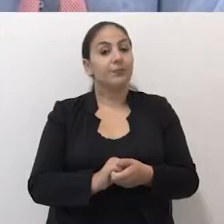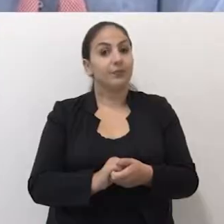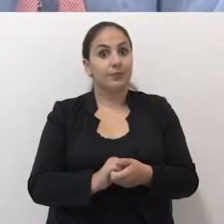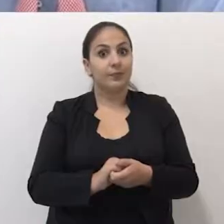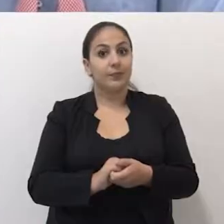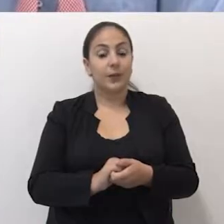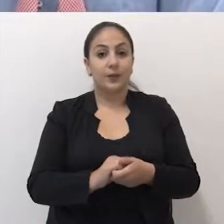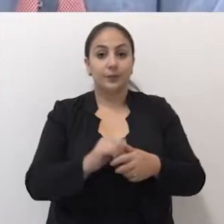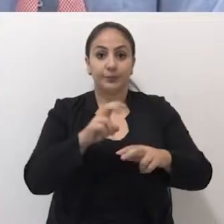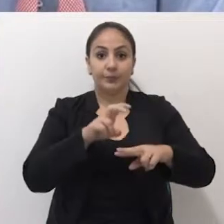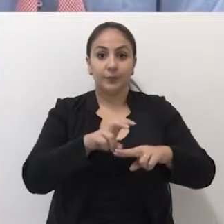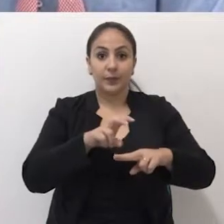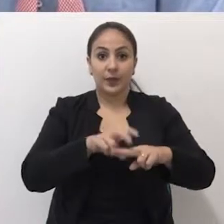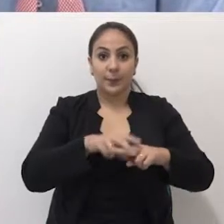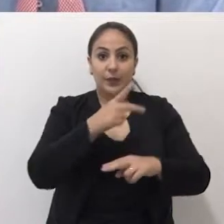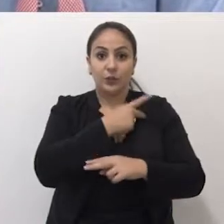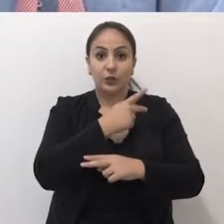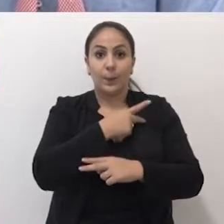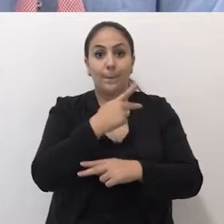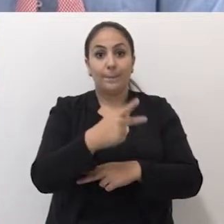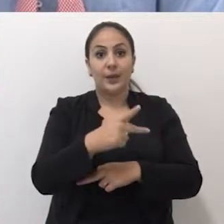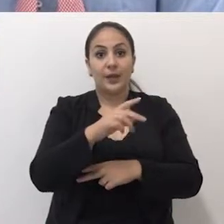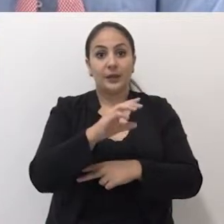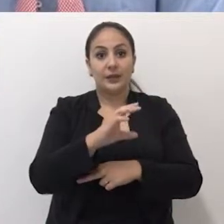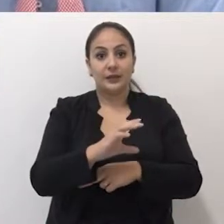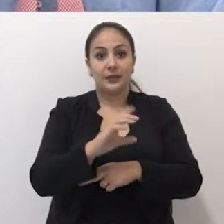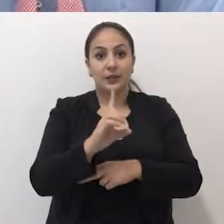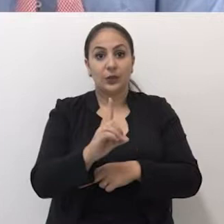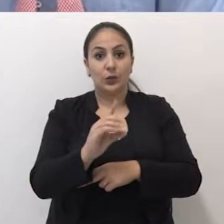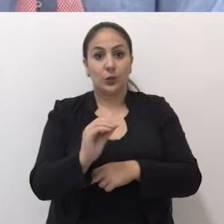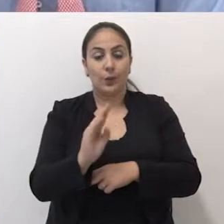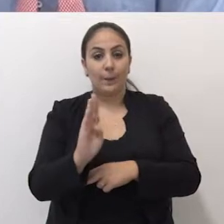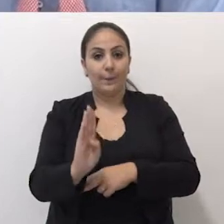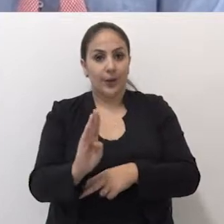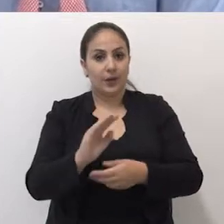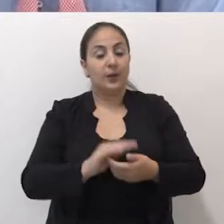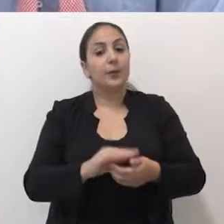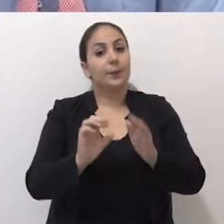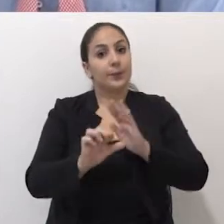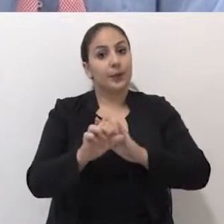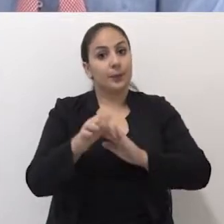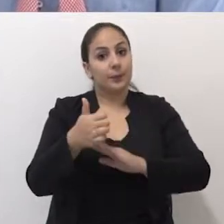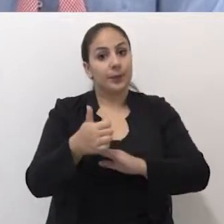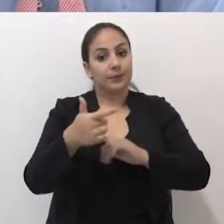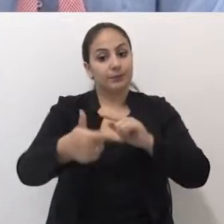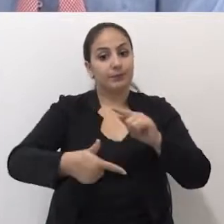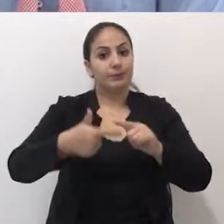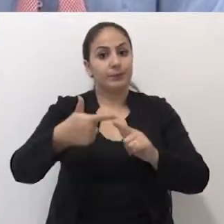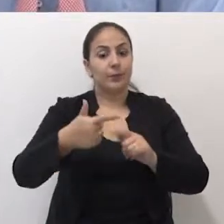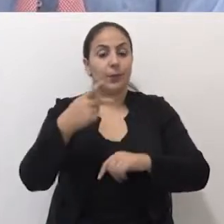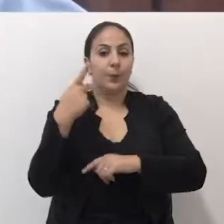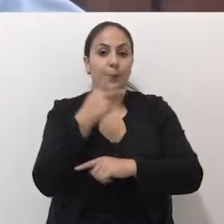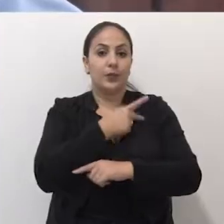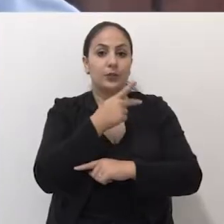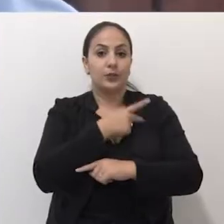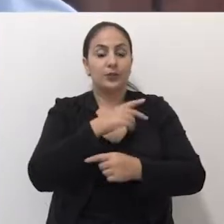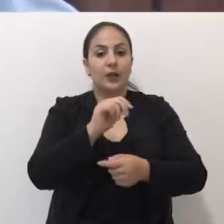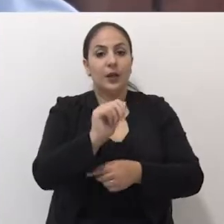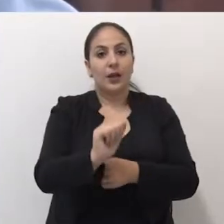Um dos assentos do PCdoB na Câmara passou a ser ocupado pelo primeiro suplente do partido.